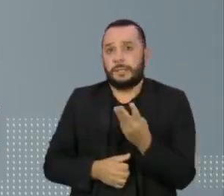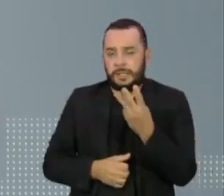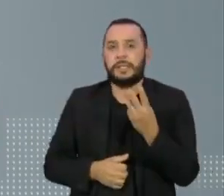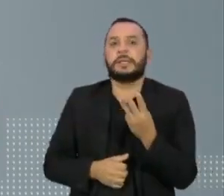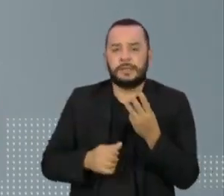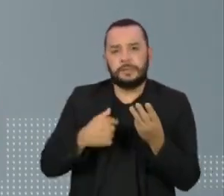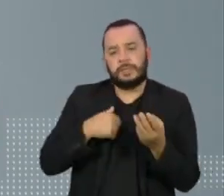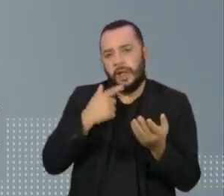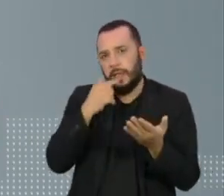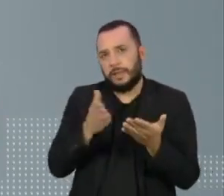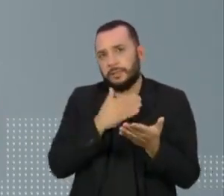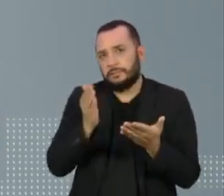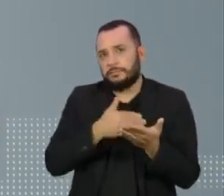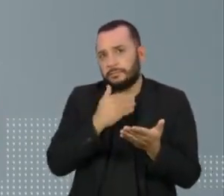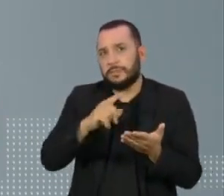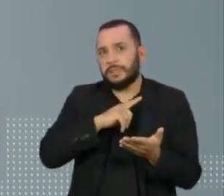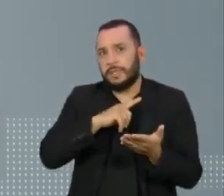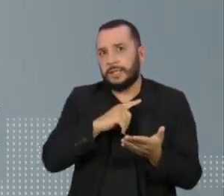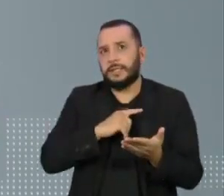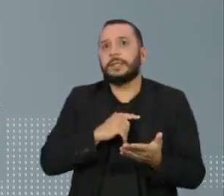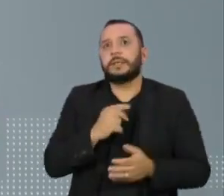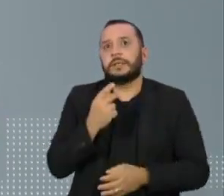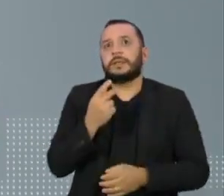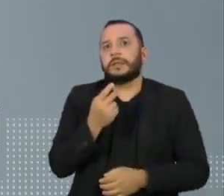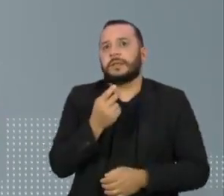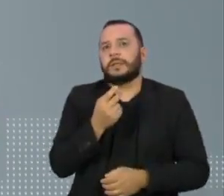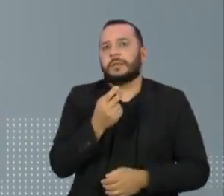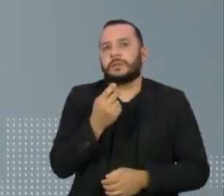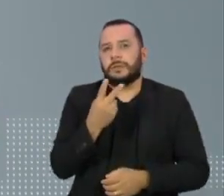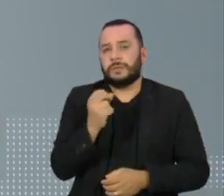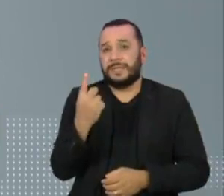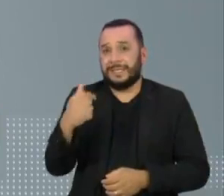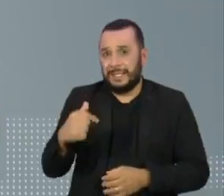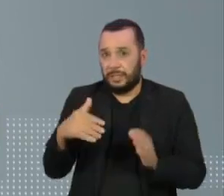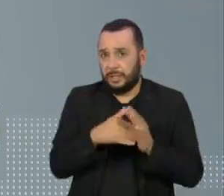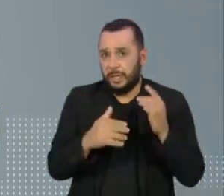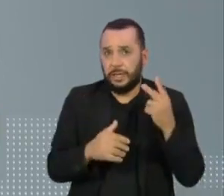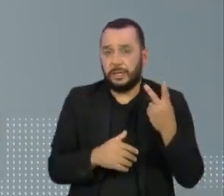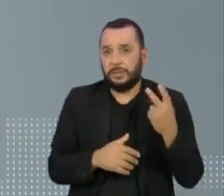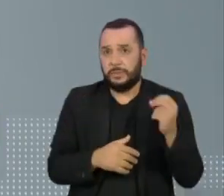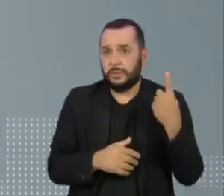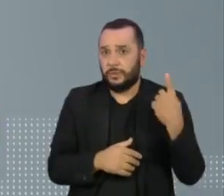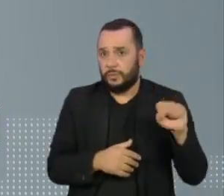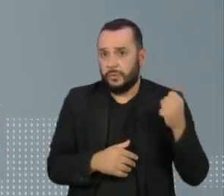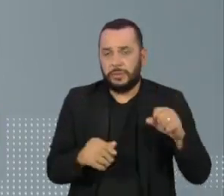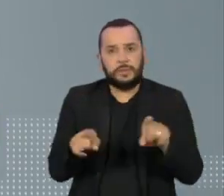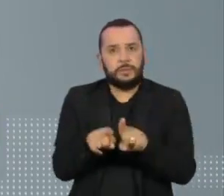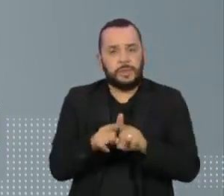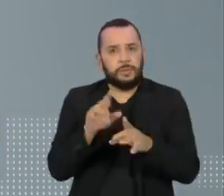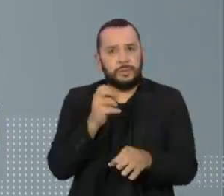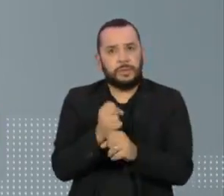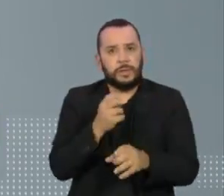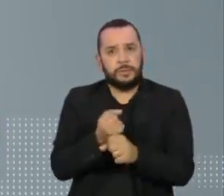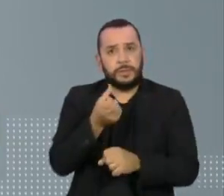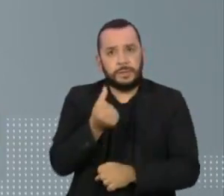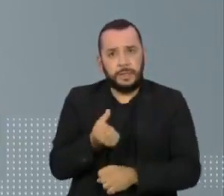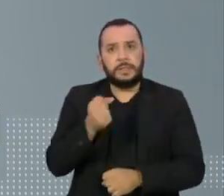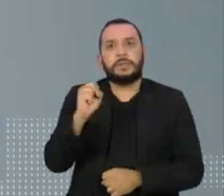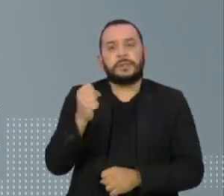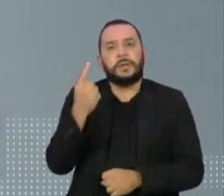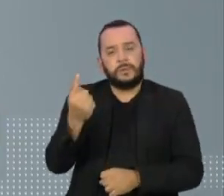periódicos entre 2017 e 2018. O estudo avaliou também 681 sentenças